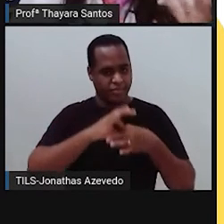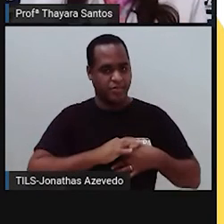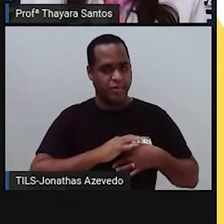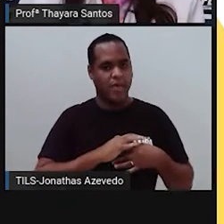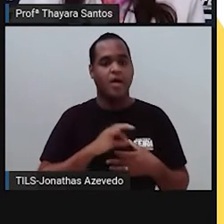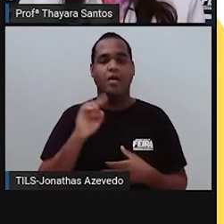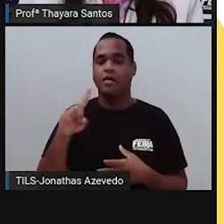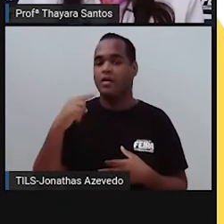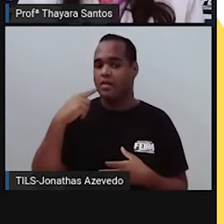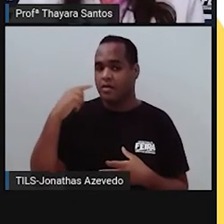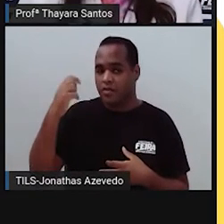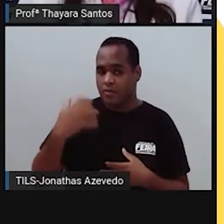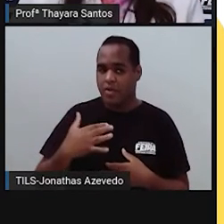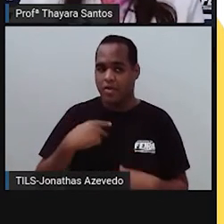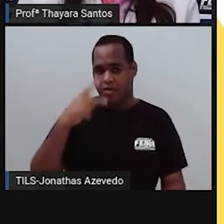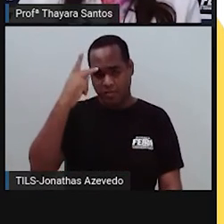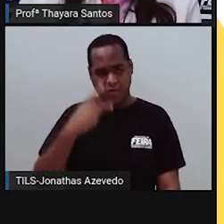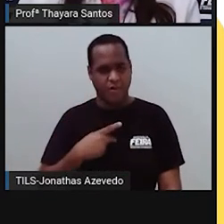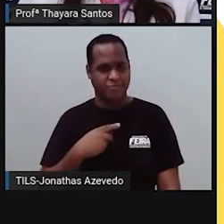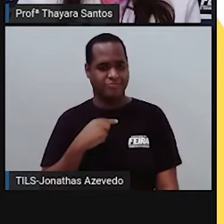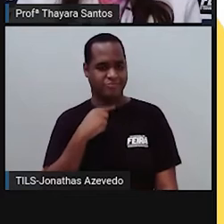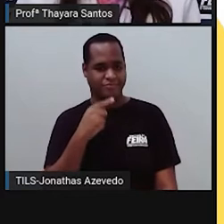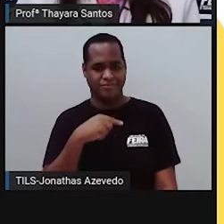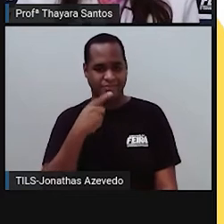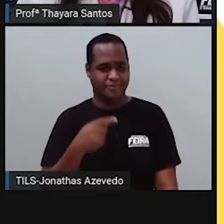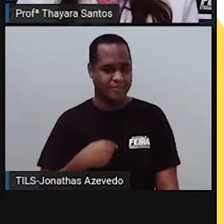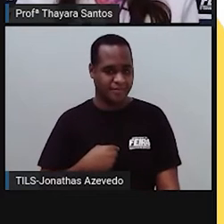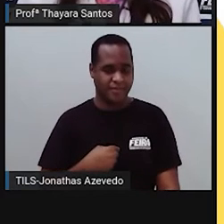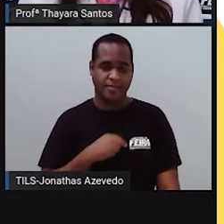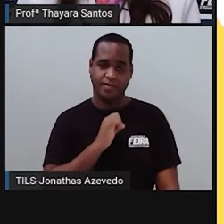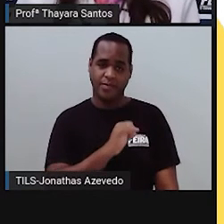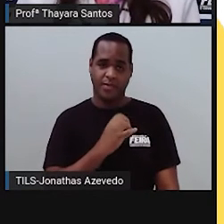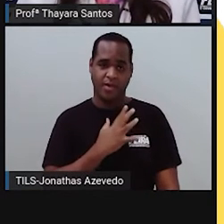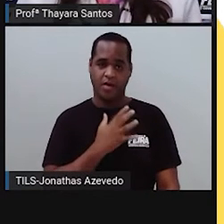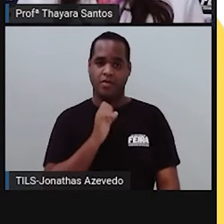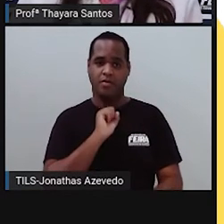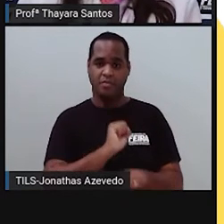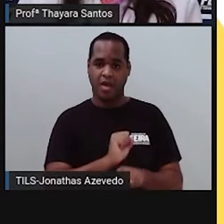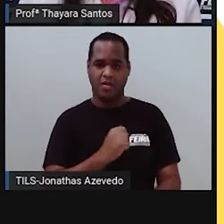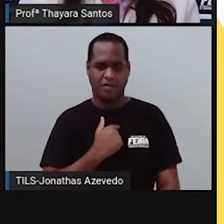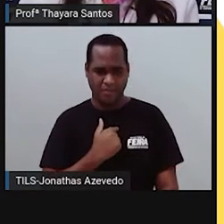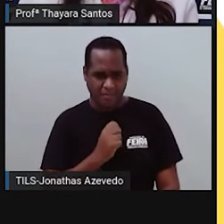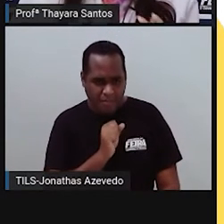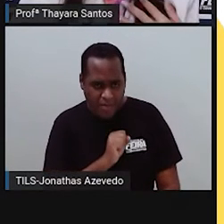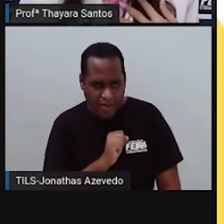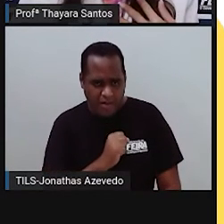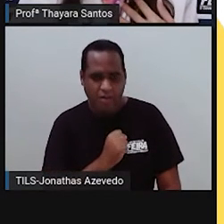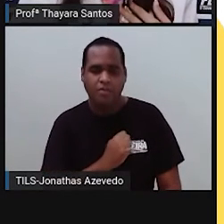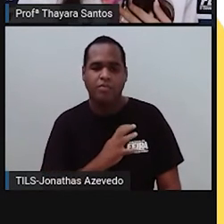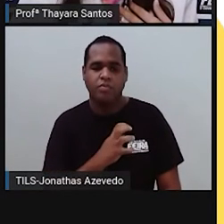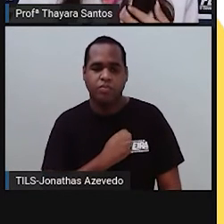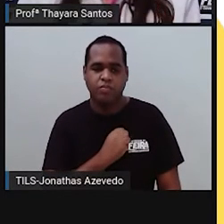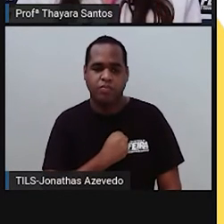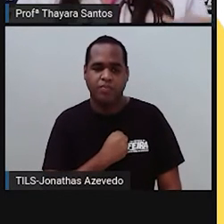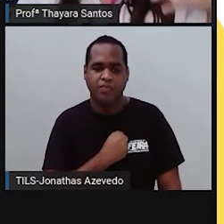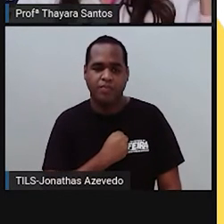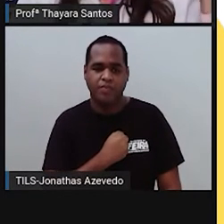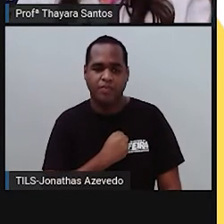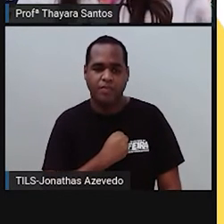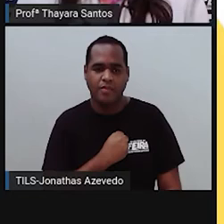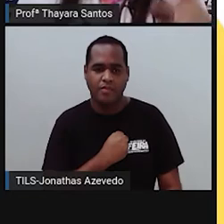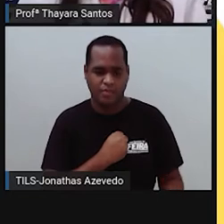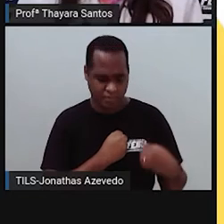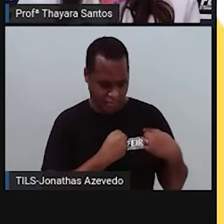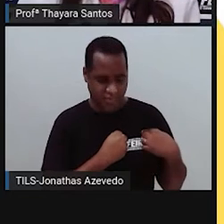involuntária. É independente da minha vontade. Se eu quiser que o coração pare de bater, ele não vai parar de bater só porque eu quero. Ele